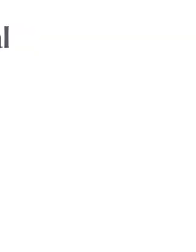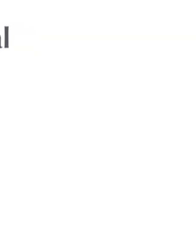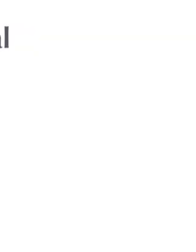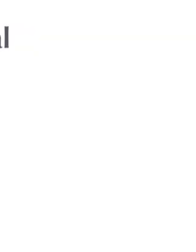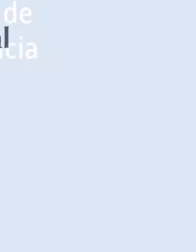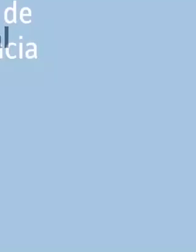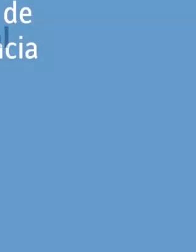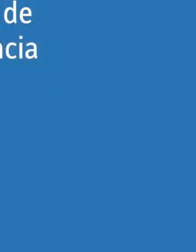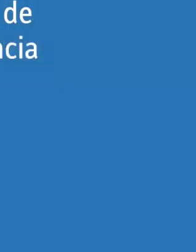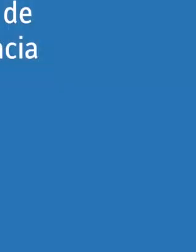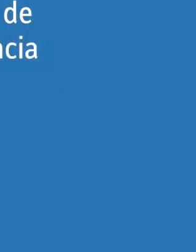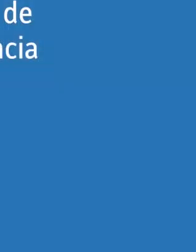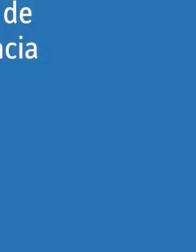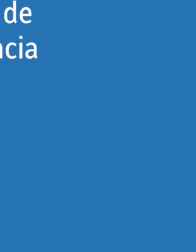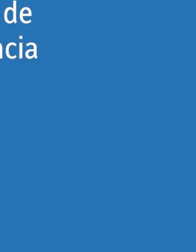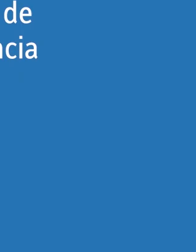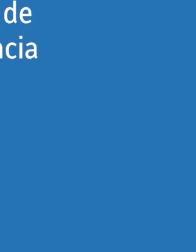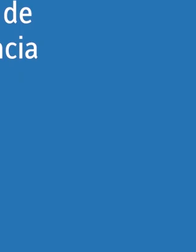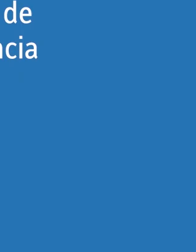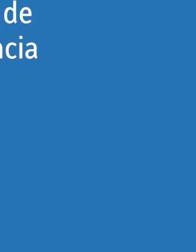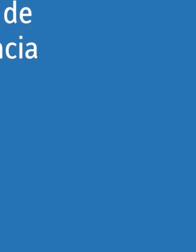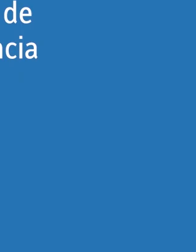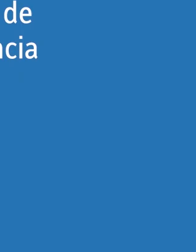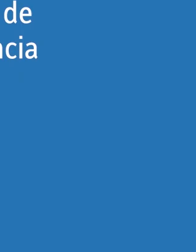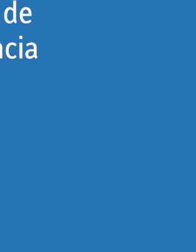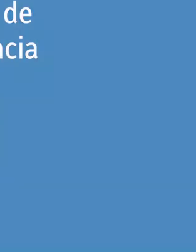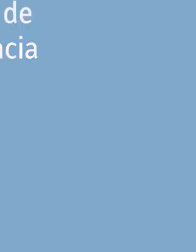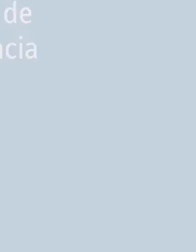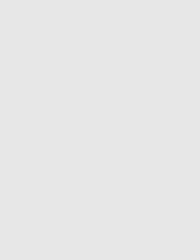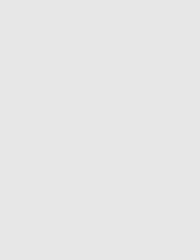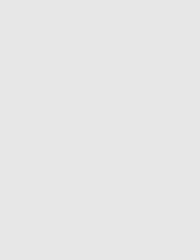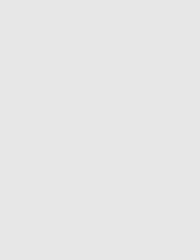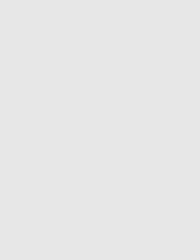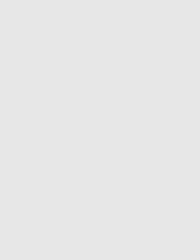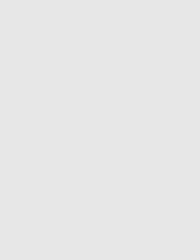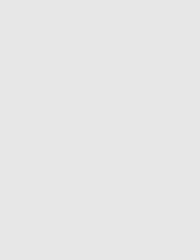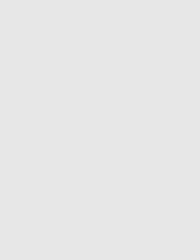professor,